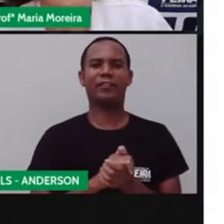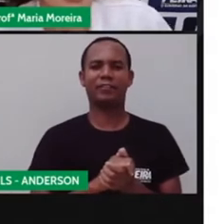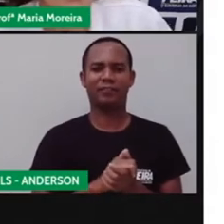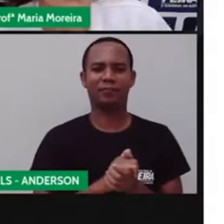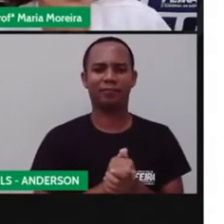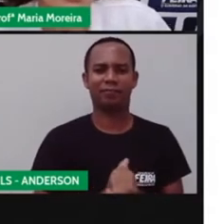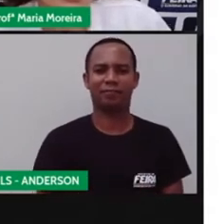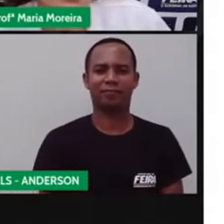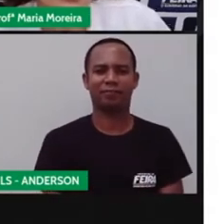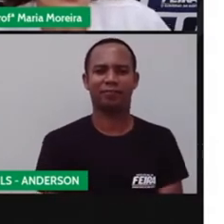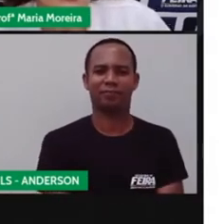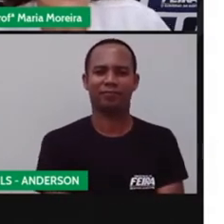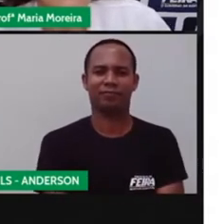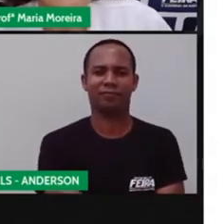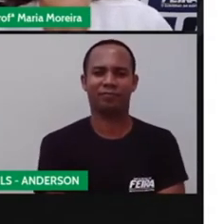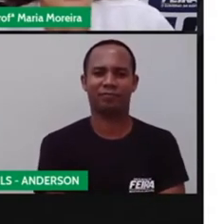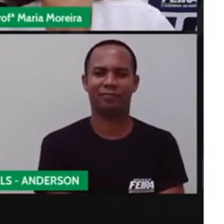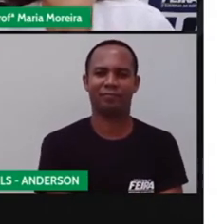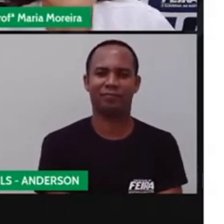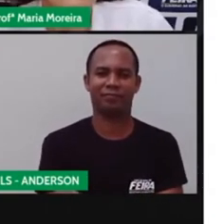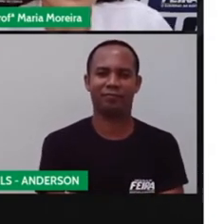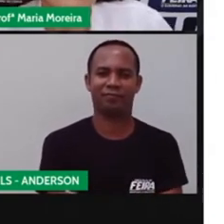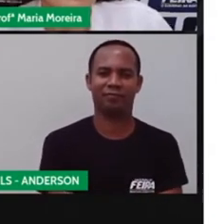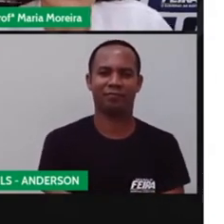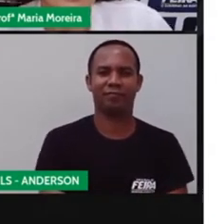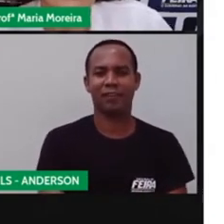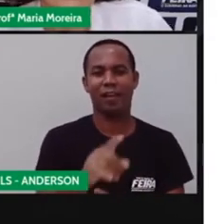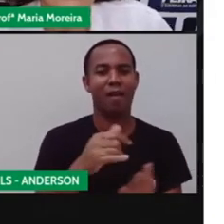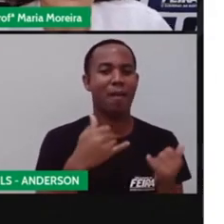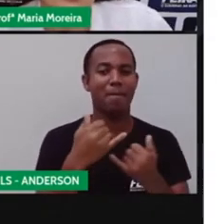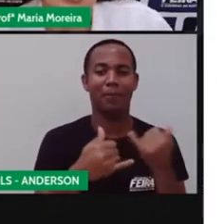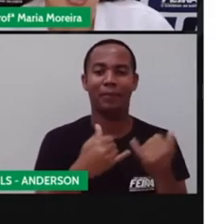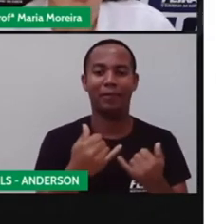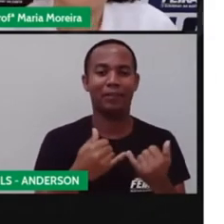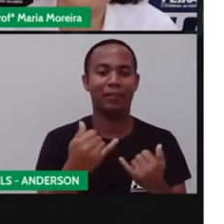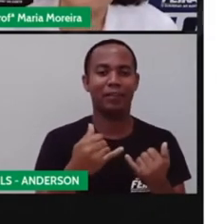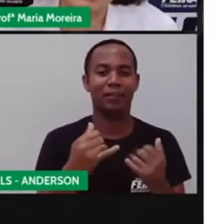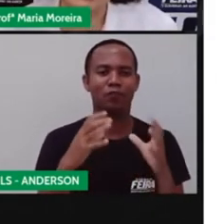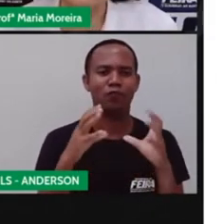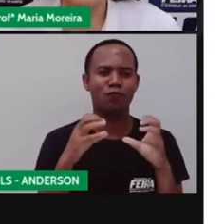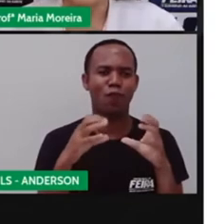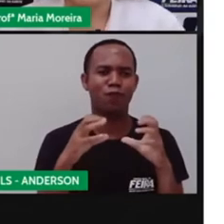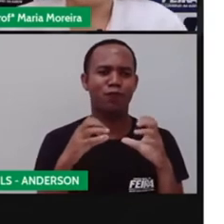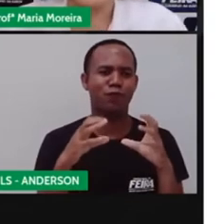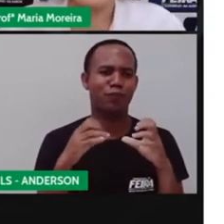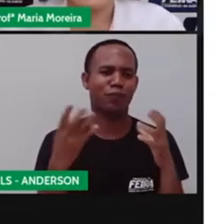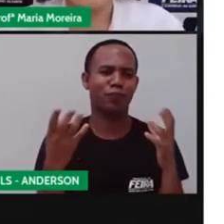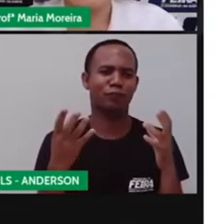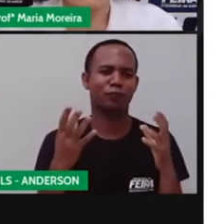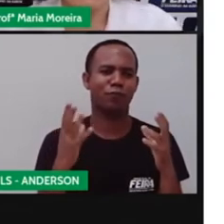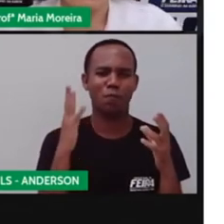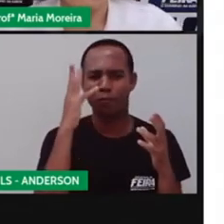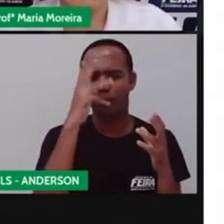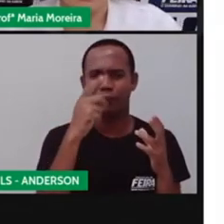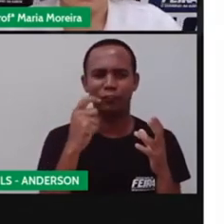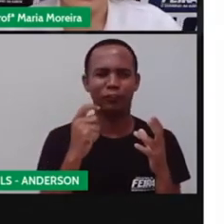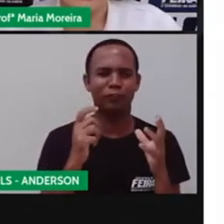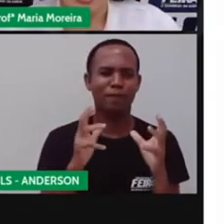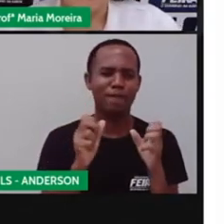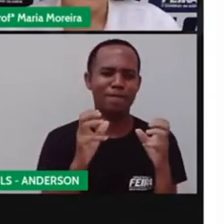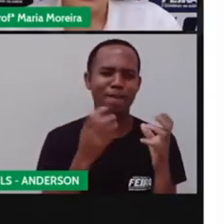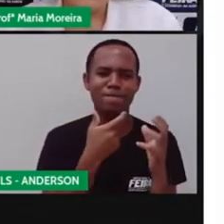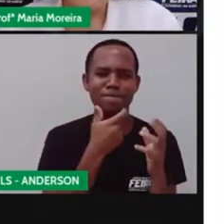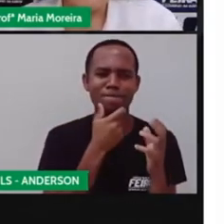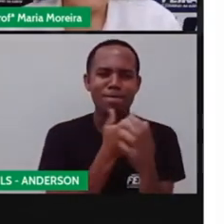Já teve essa bola, né? Bichinhos de pelúcia, fofinhos, macios e gostosos de